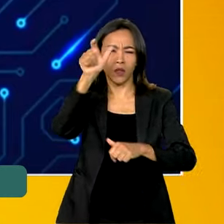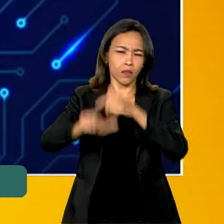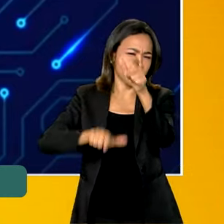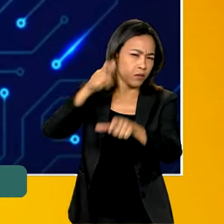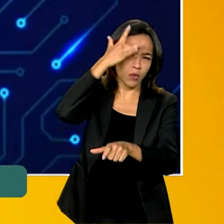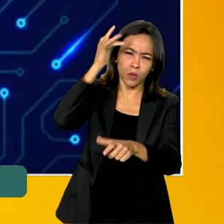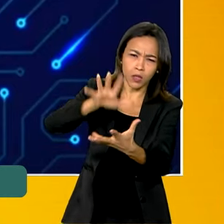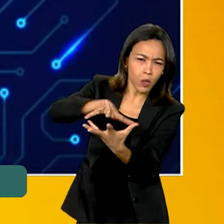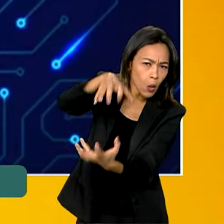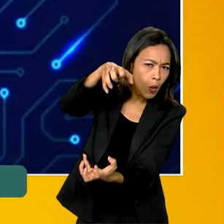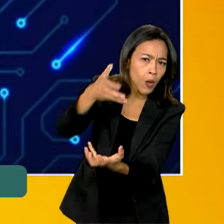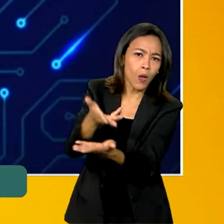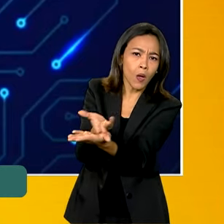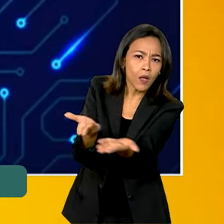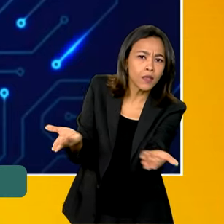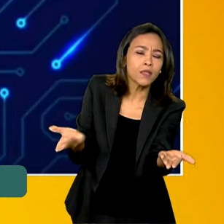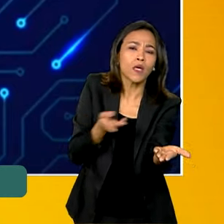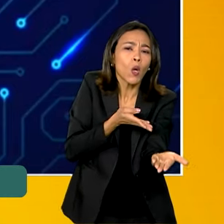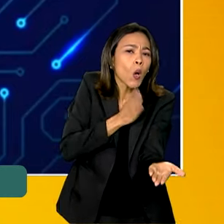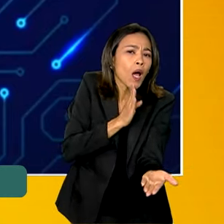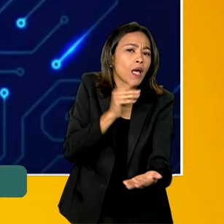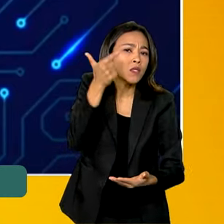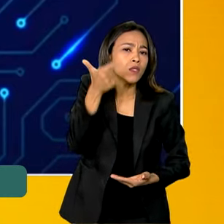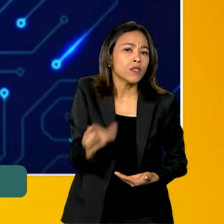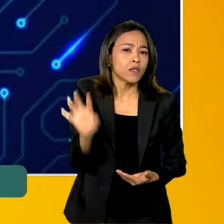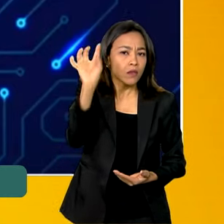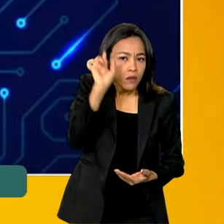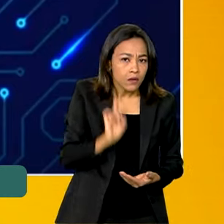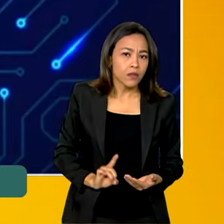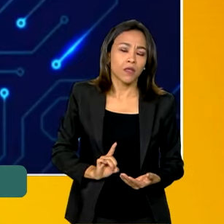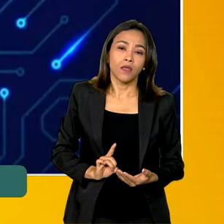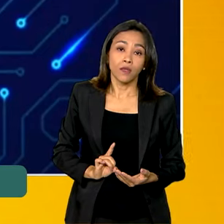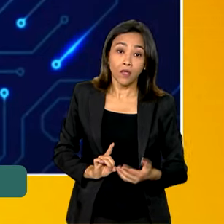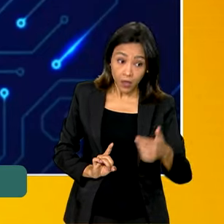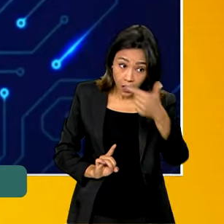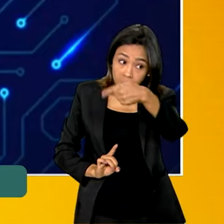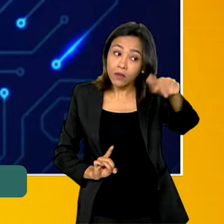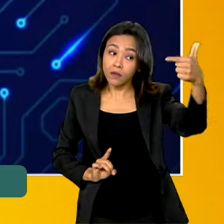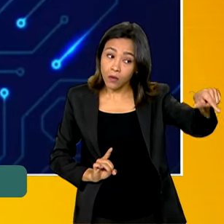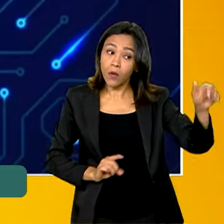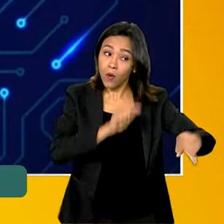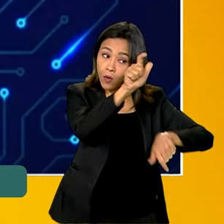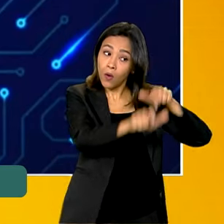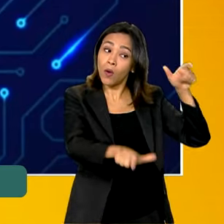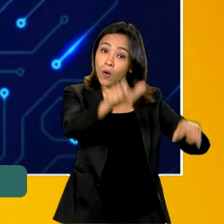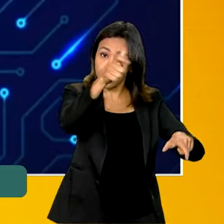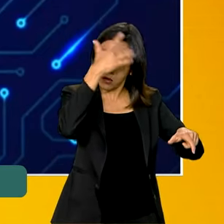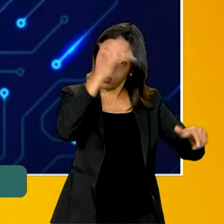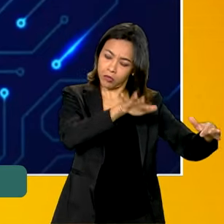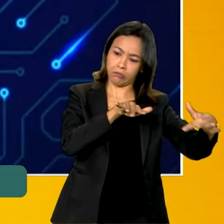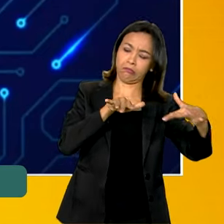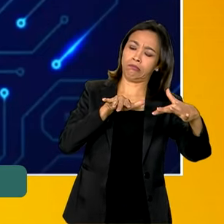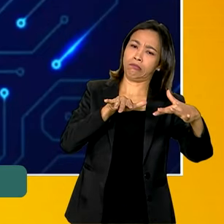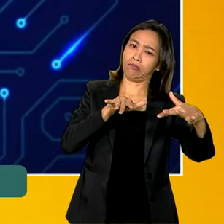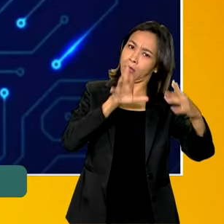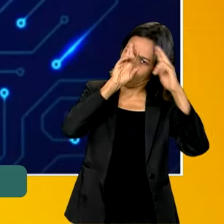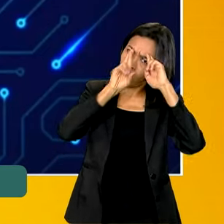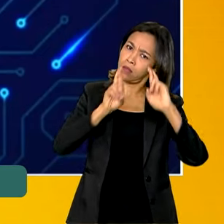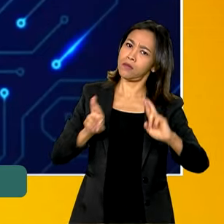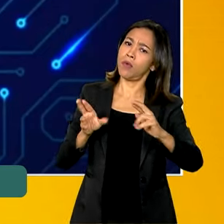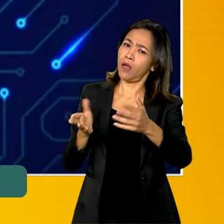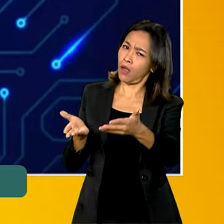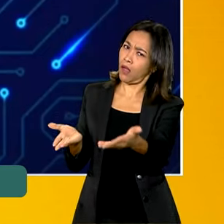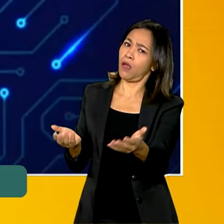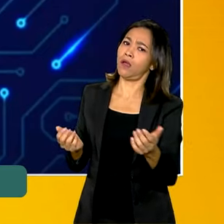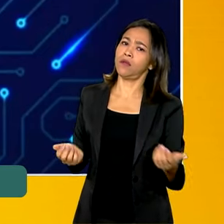idosas que conheçam os seus direitos e para que as outras pessoas respeitem e cumpram as